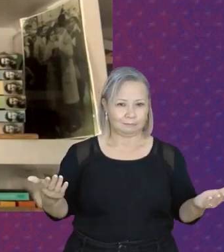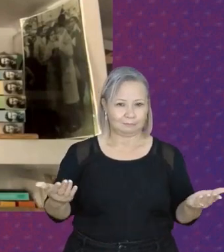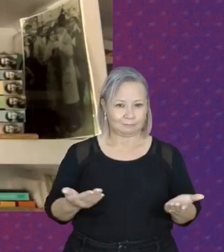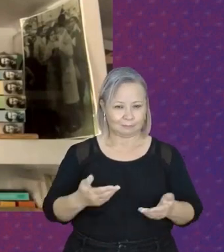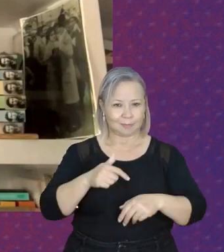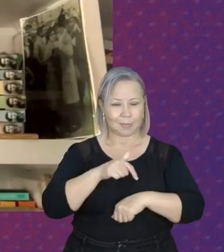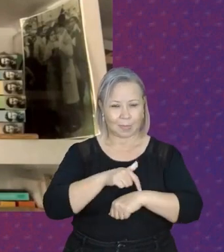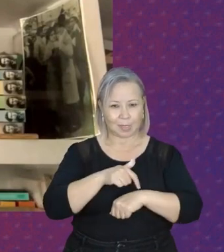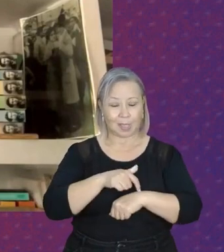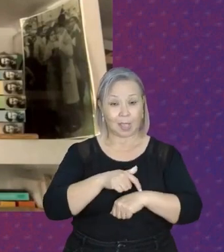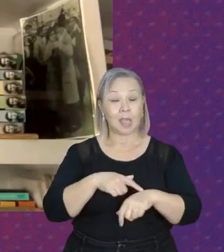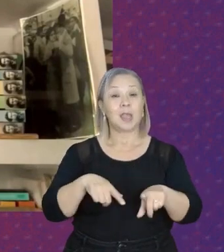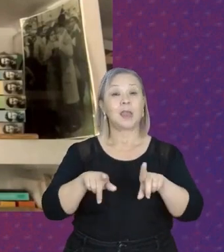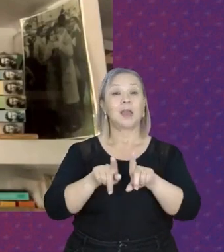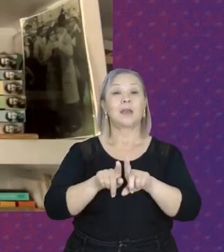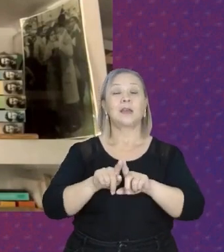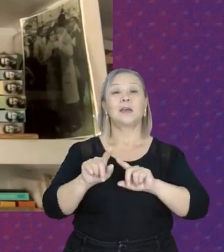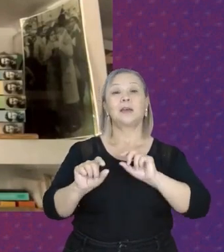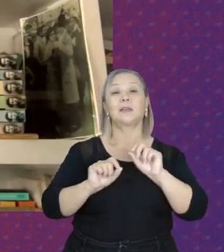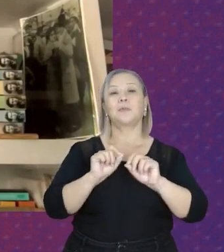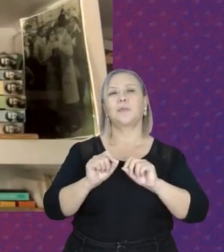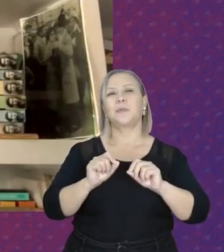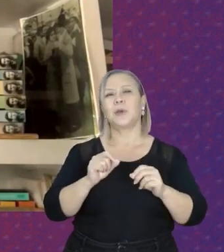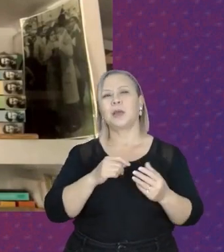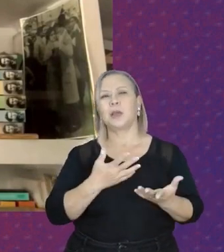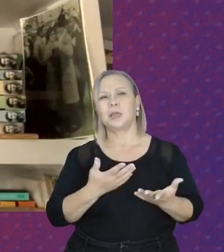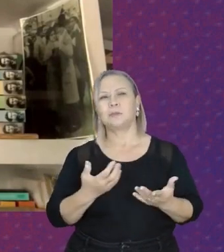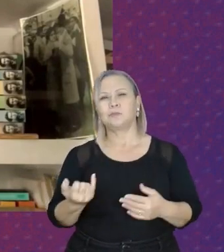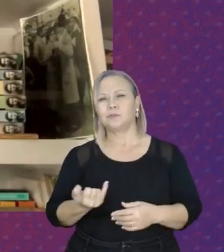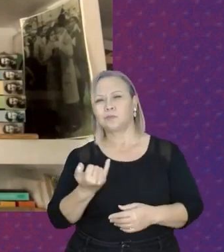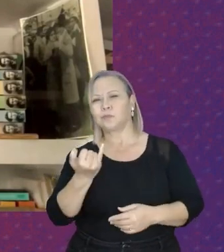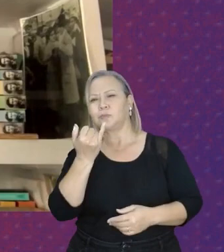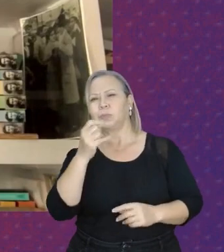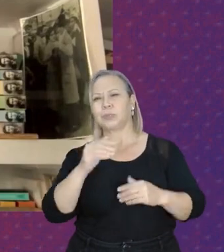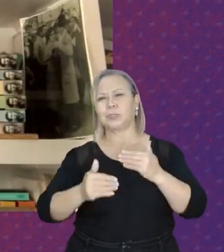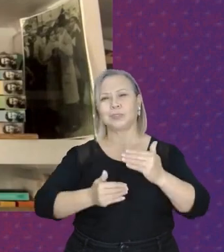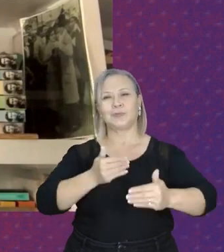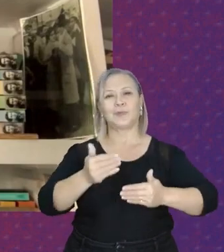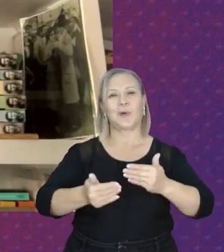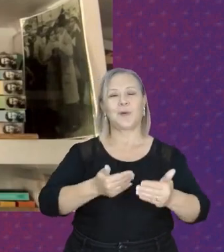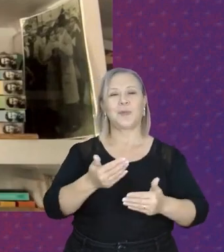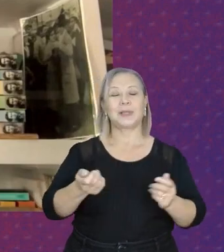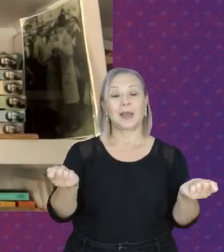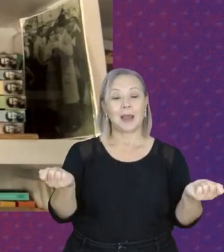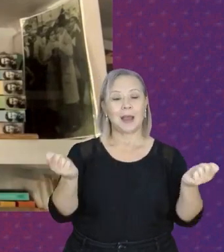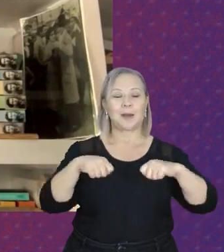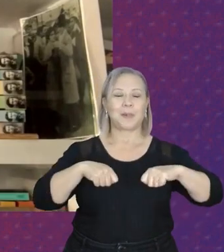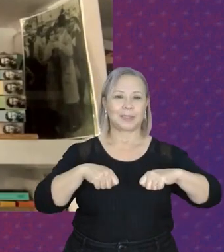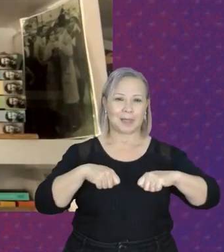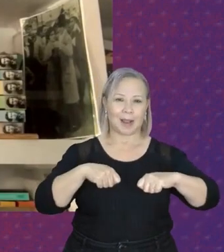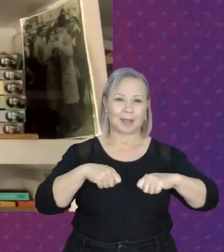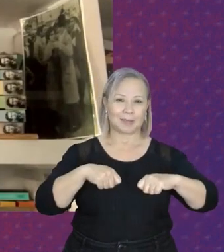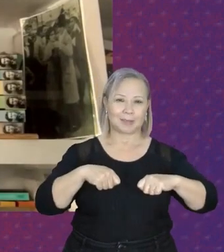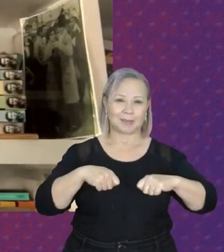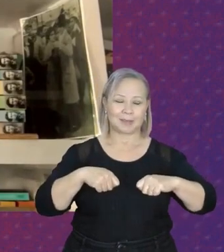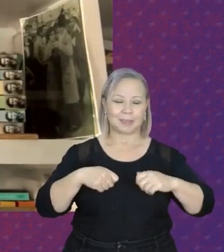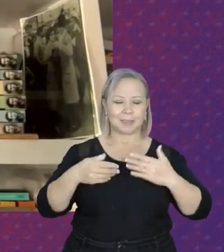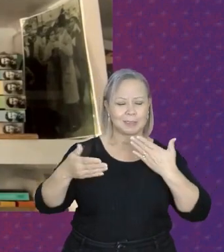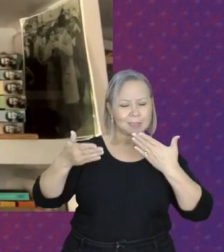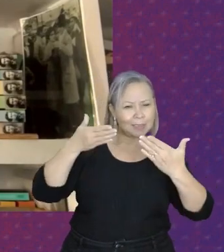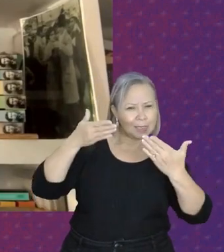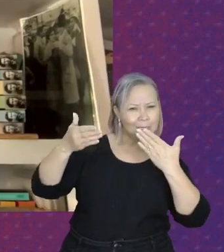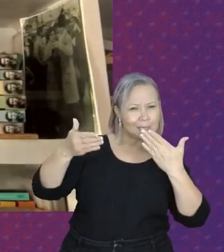também, o que é bastante importante, o desenvolvimento da capacidade de análise do